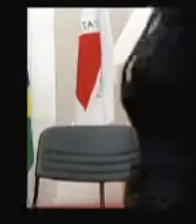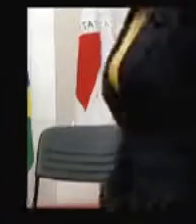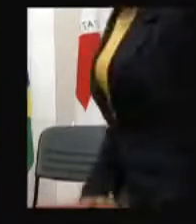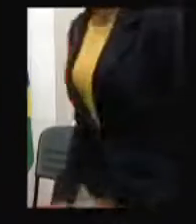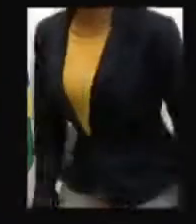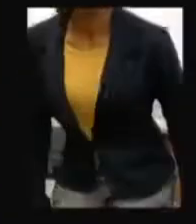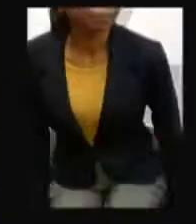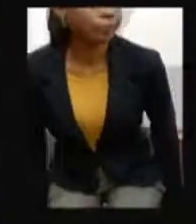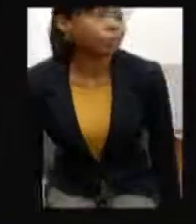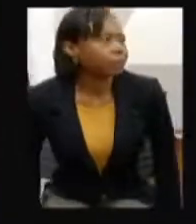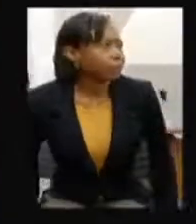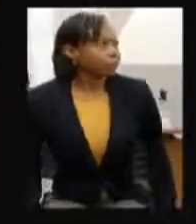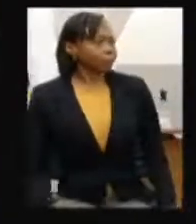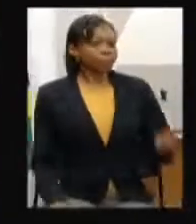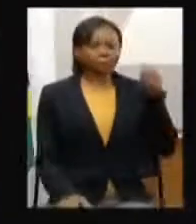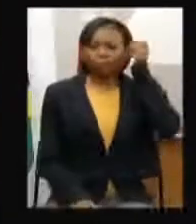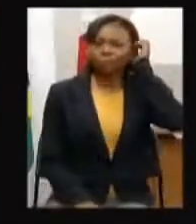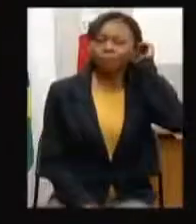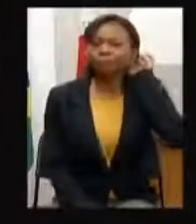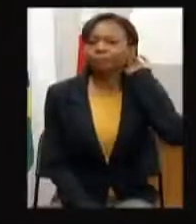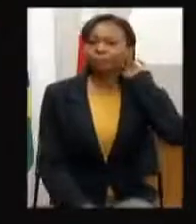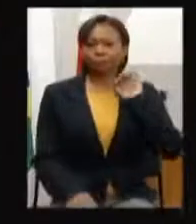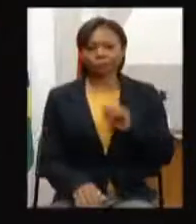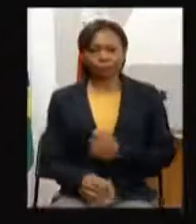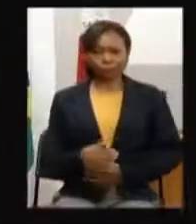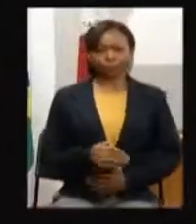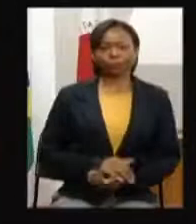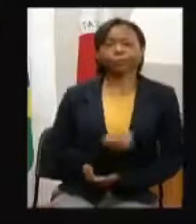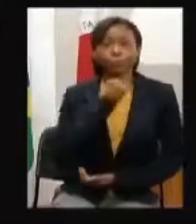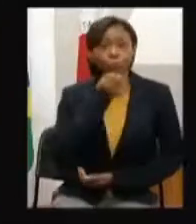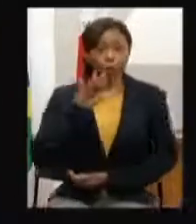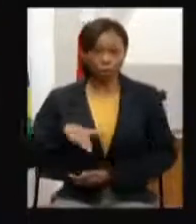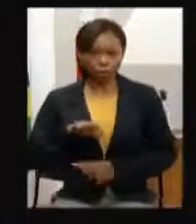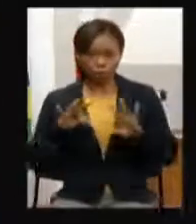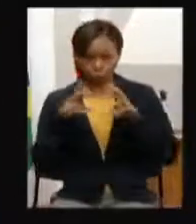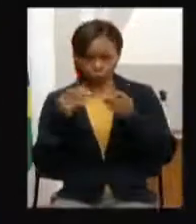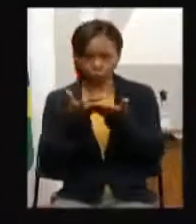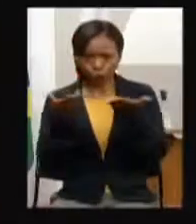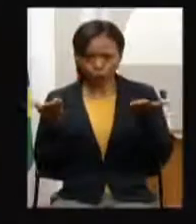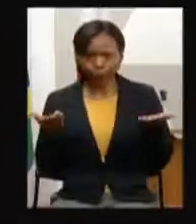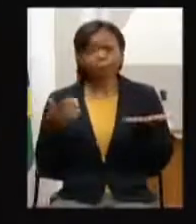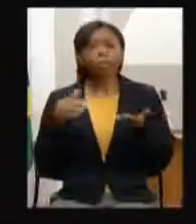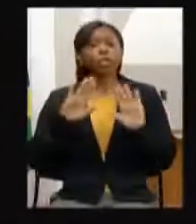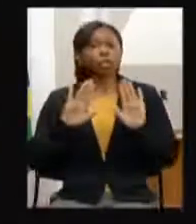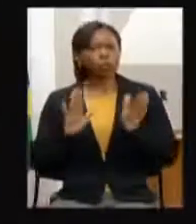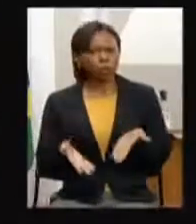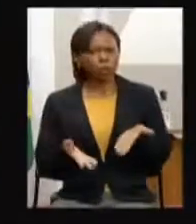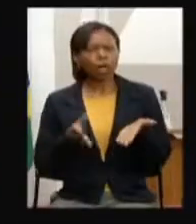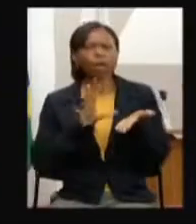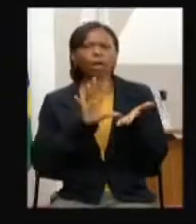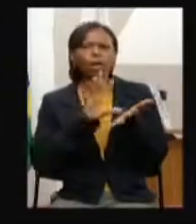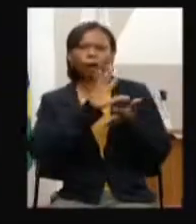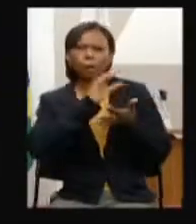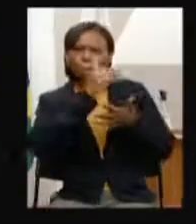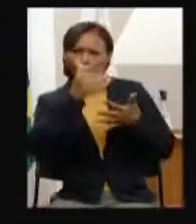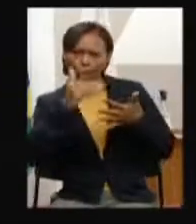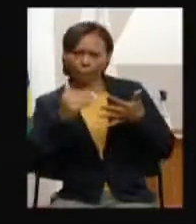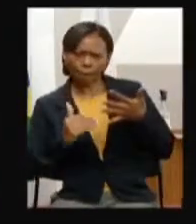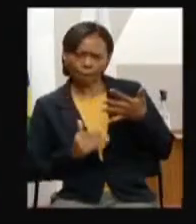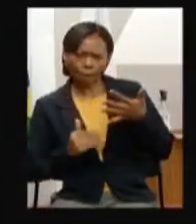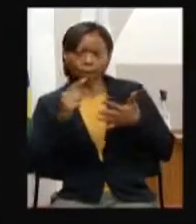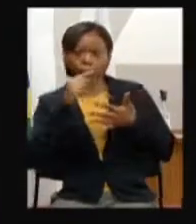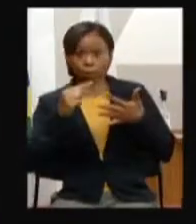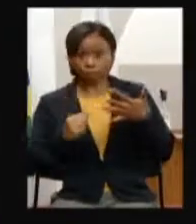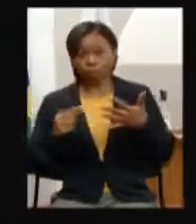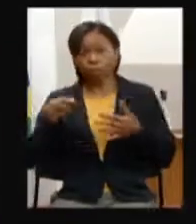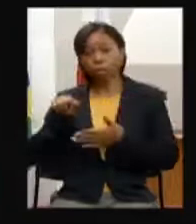enfim recebemos todas essas demandas aí e a Secretaria de Governo enfim está à